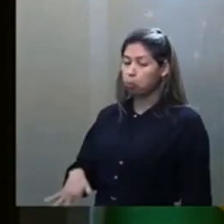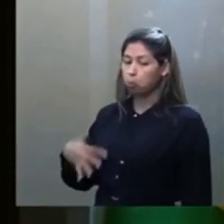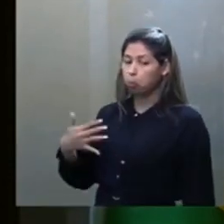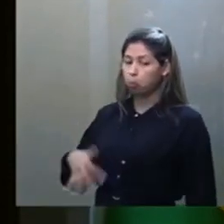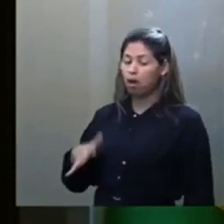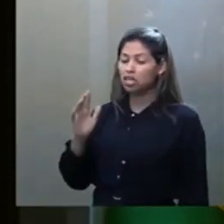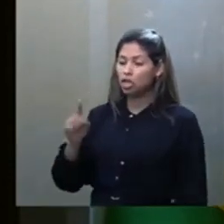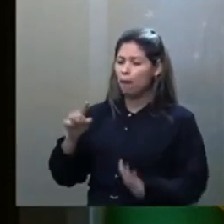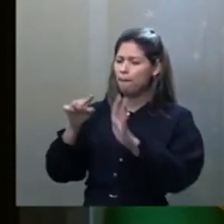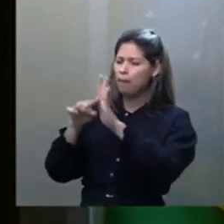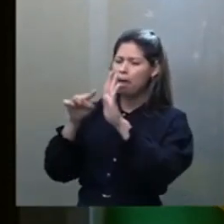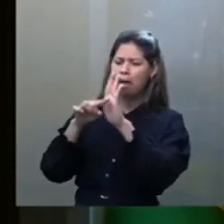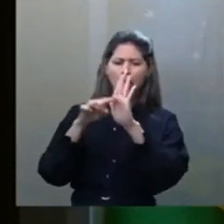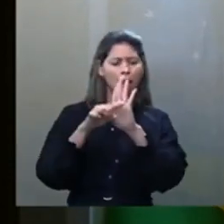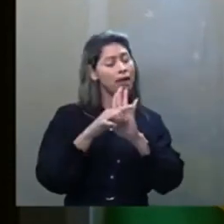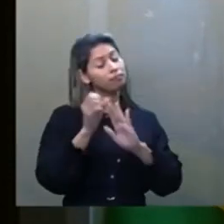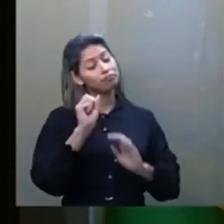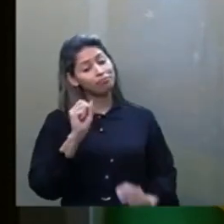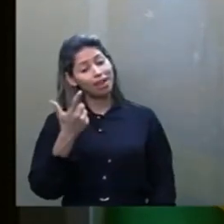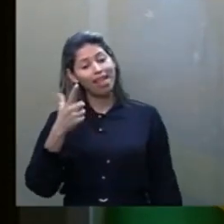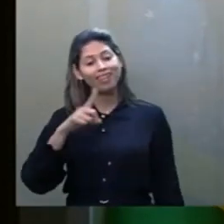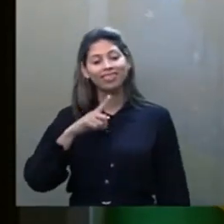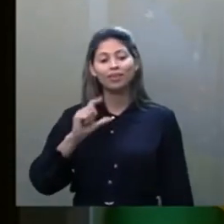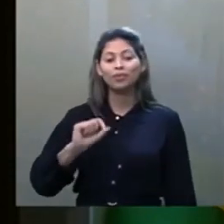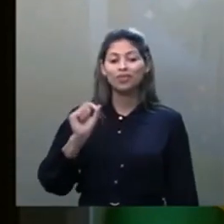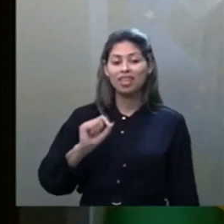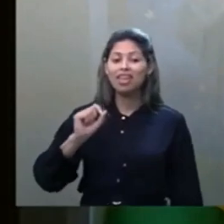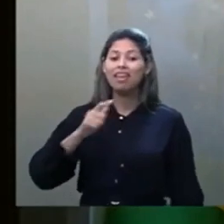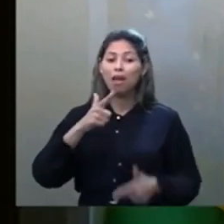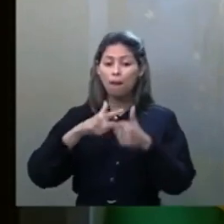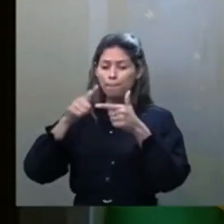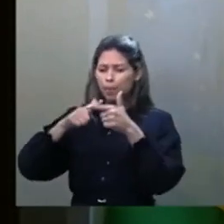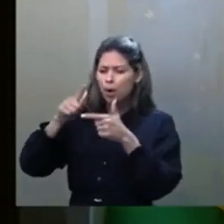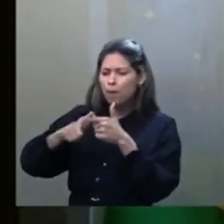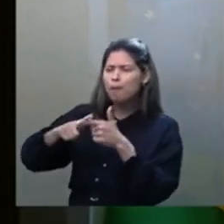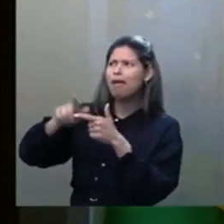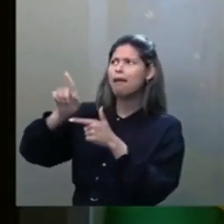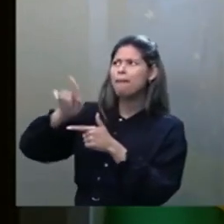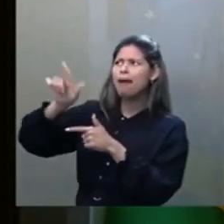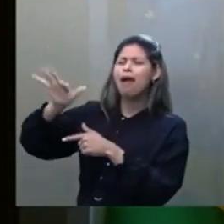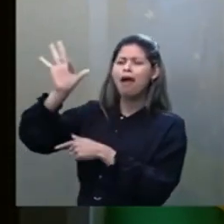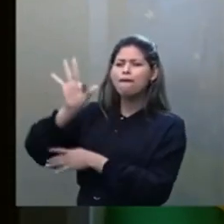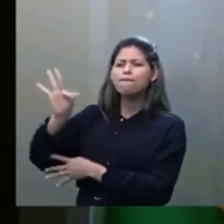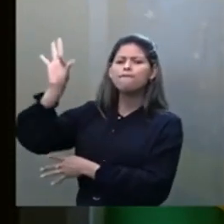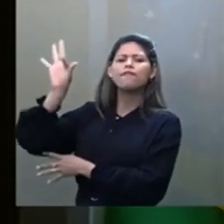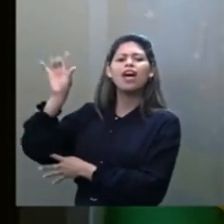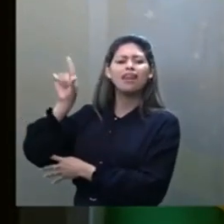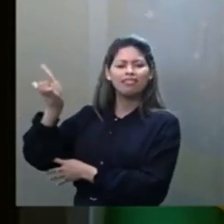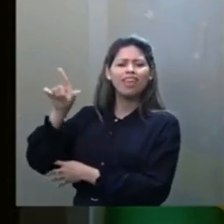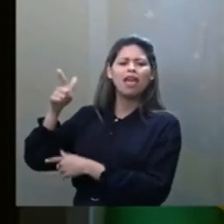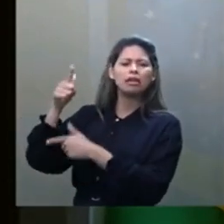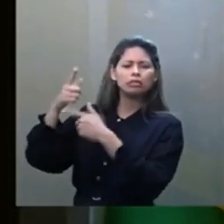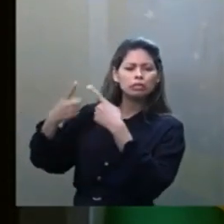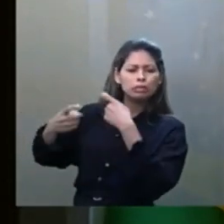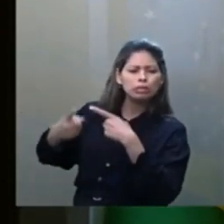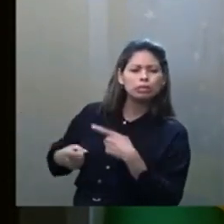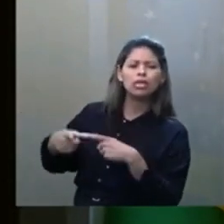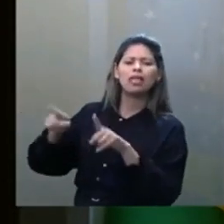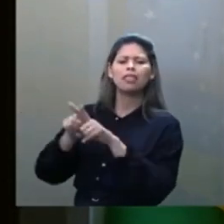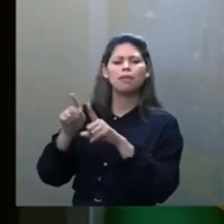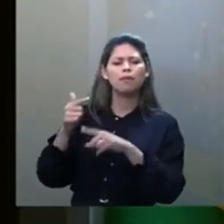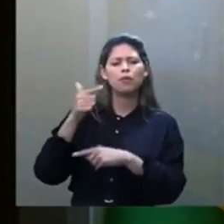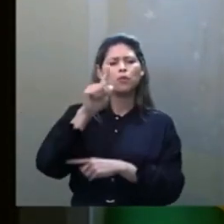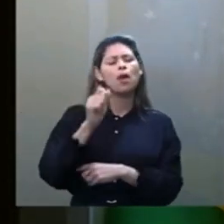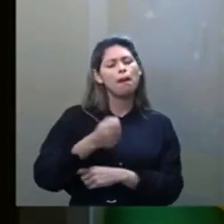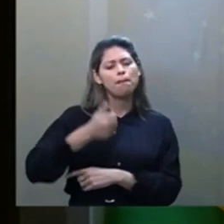Claro que há até documentários falando dos problemas que a França enfrentou depois, a Guerra Franco-Prussiana, depois as primeiras e